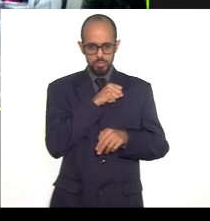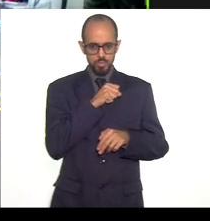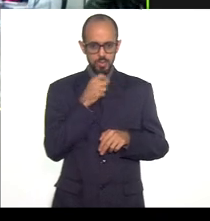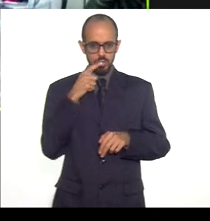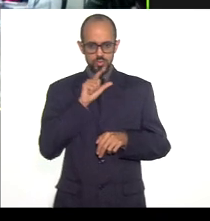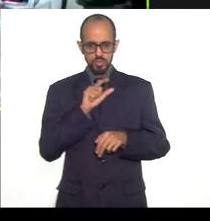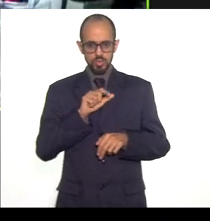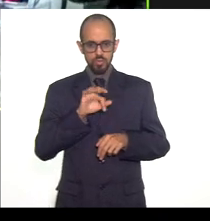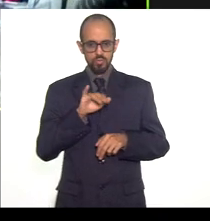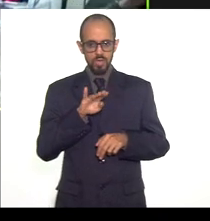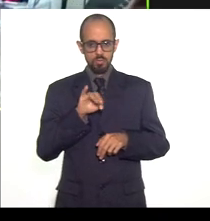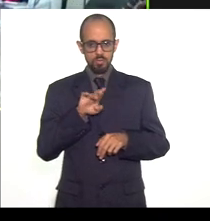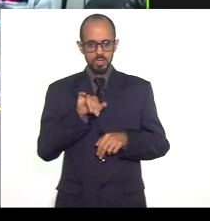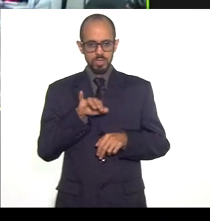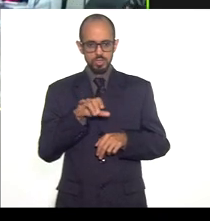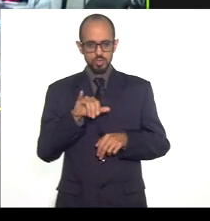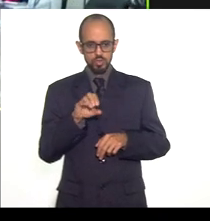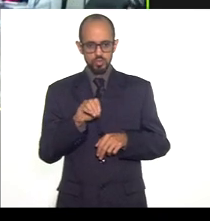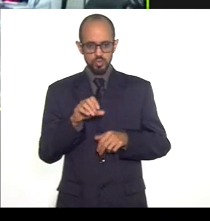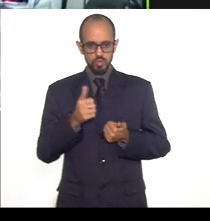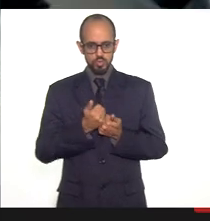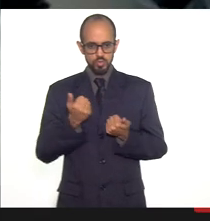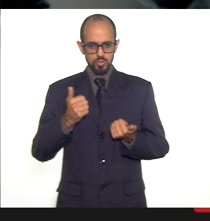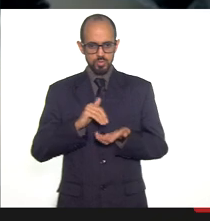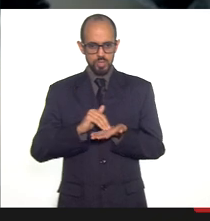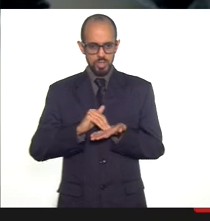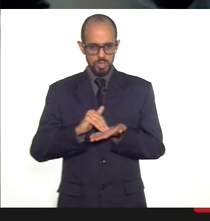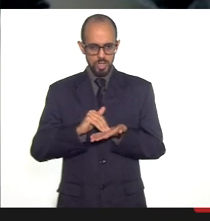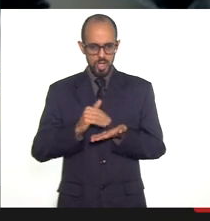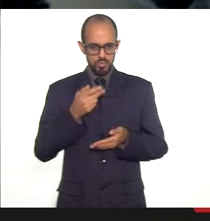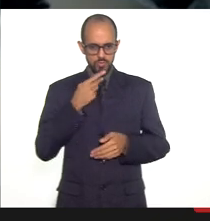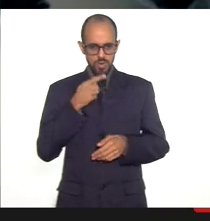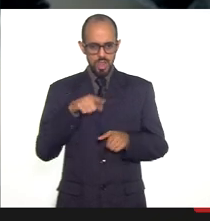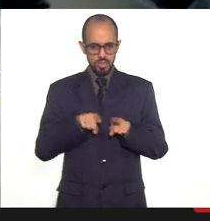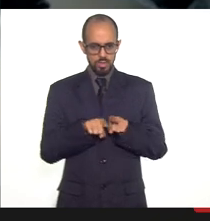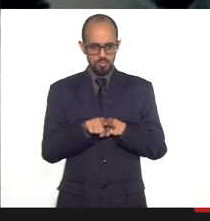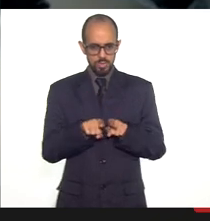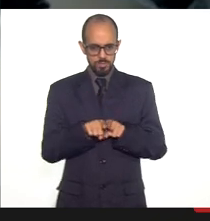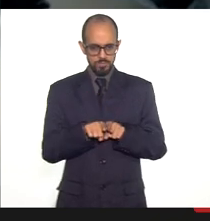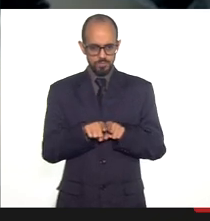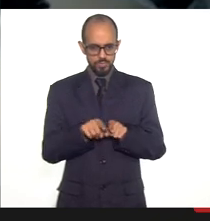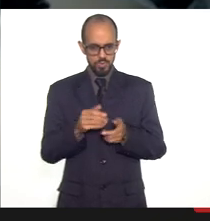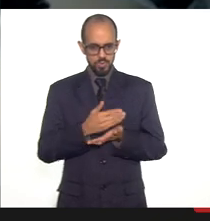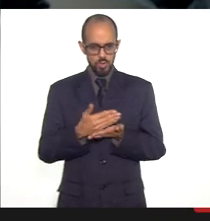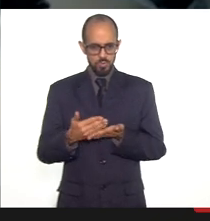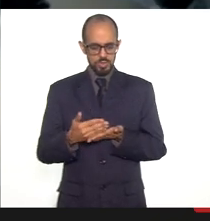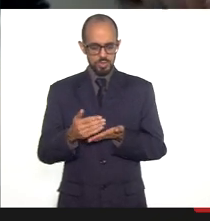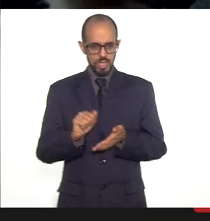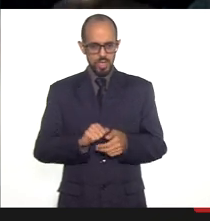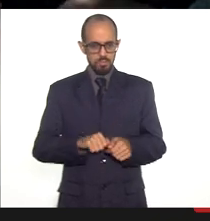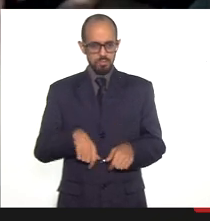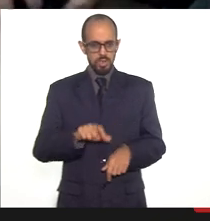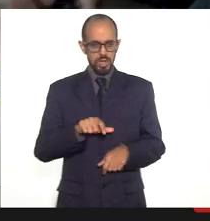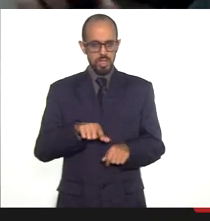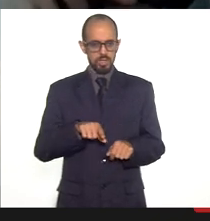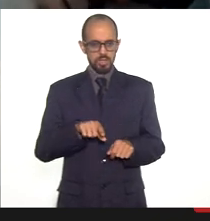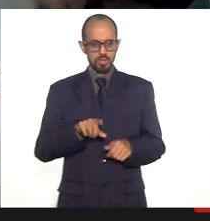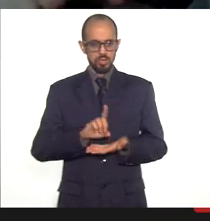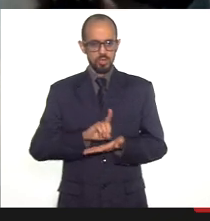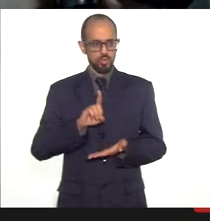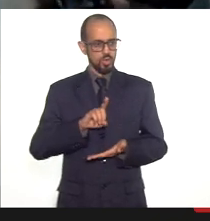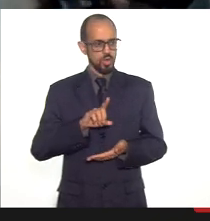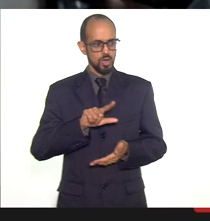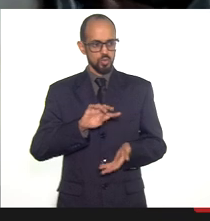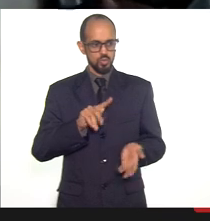subsecretário do fundo, novo subsecretário, respeitando essas questões. Eu vou conversar pela doutora Lucinha, tá, doutora Lucinha?